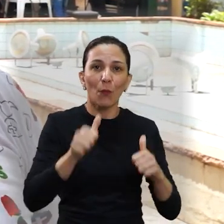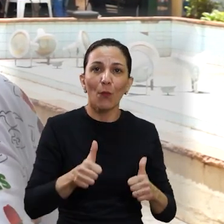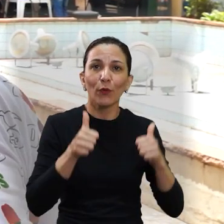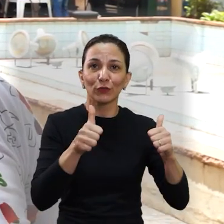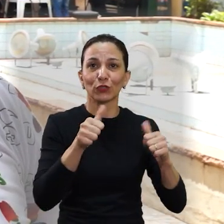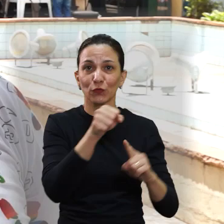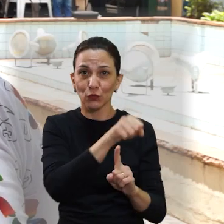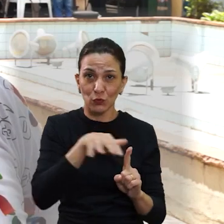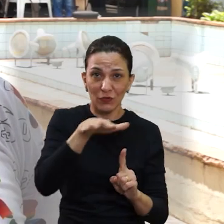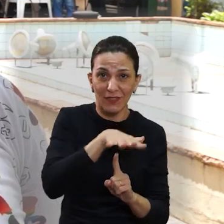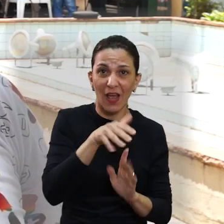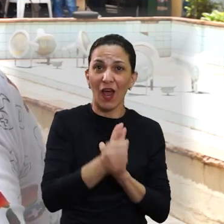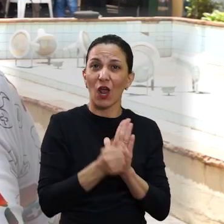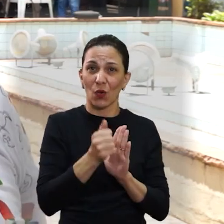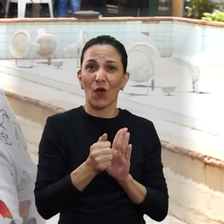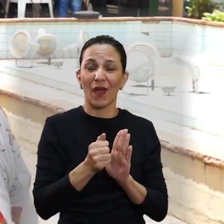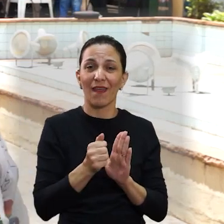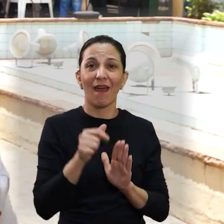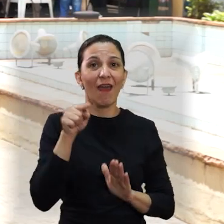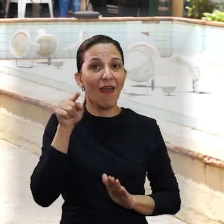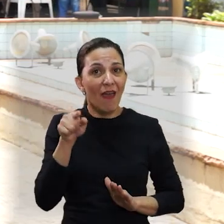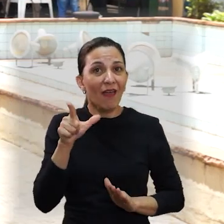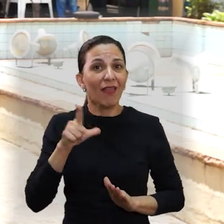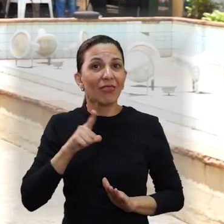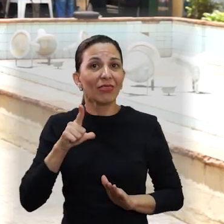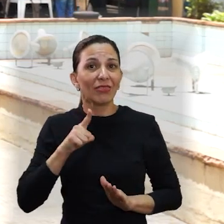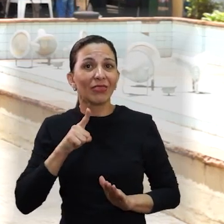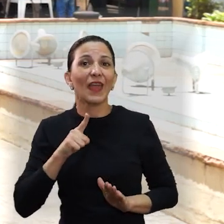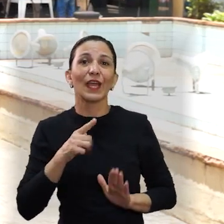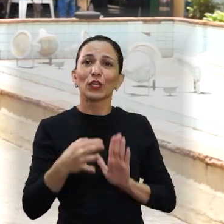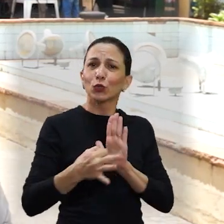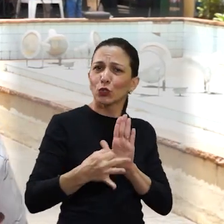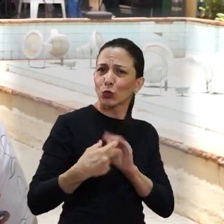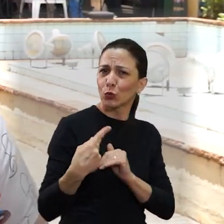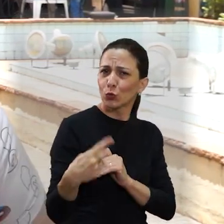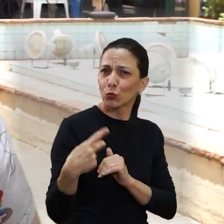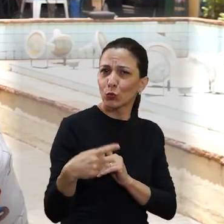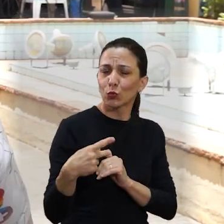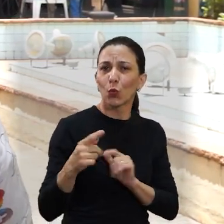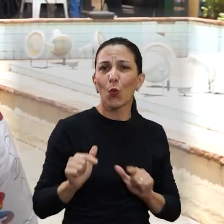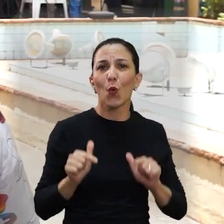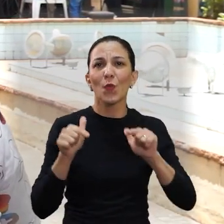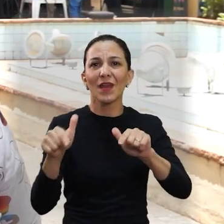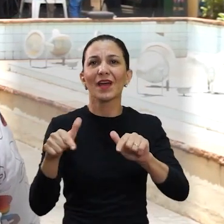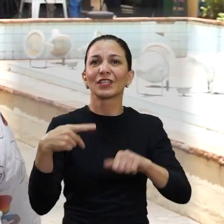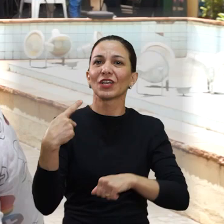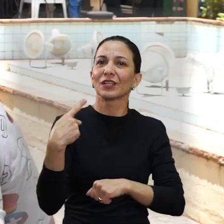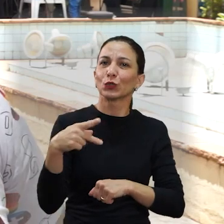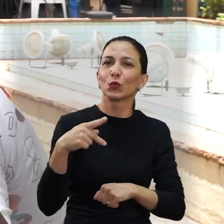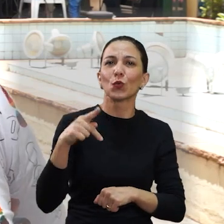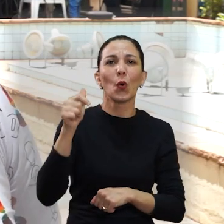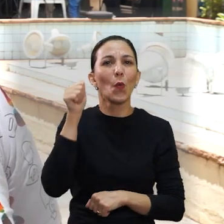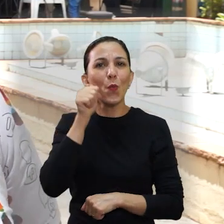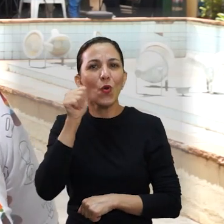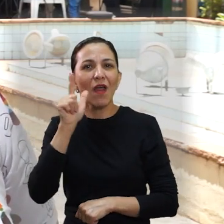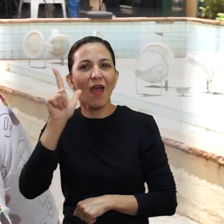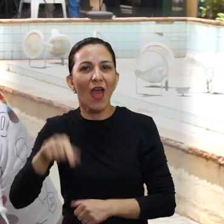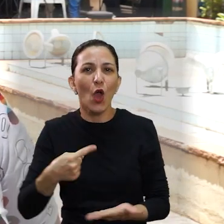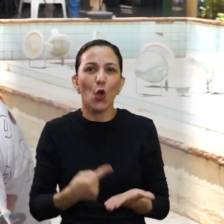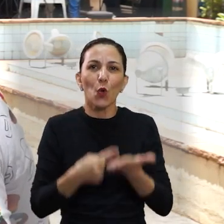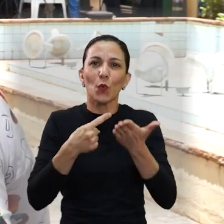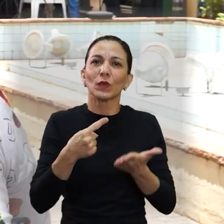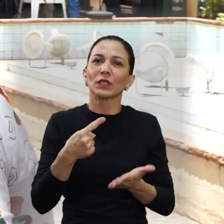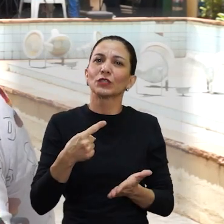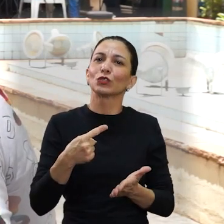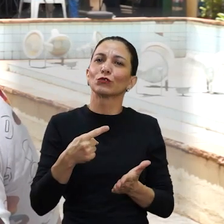muito positivo para Araraquara. E tem dedinhos da Saliane nisso. Então não poderia deixar de homenagear essa mulher, que tem um